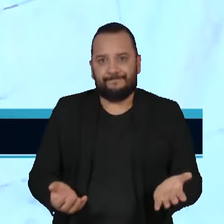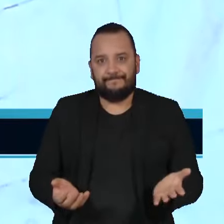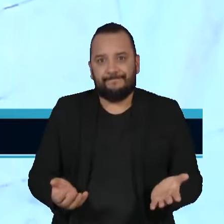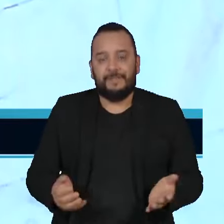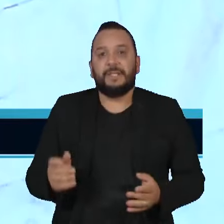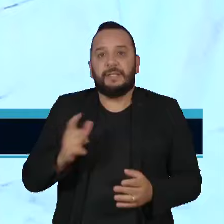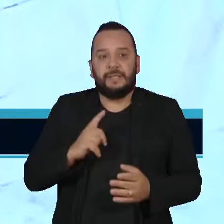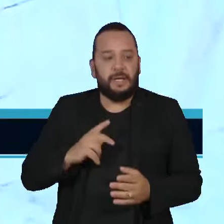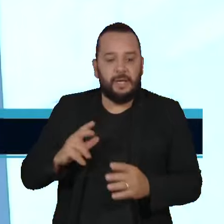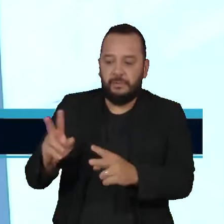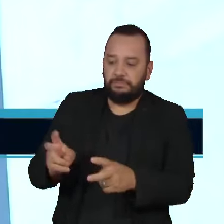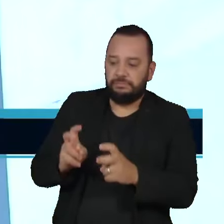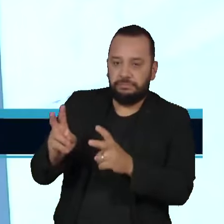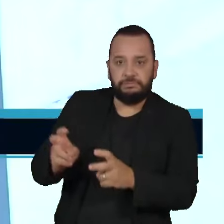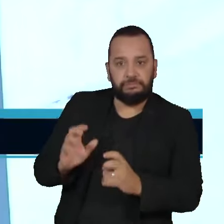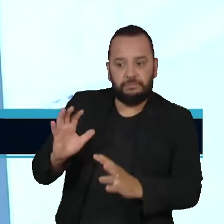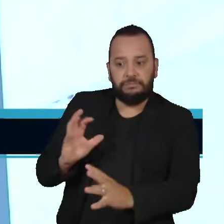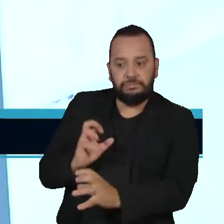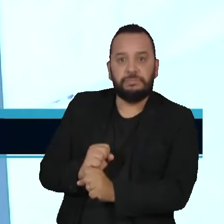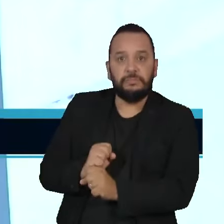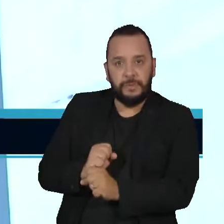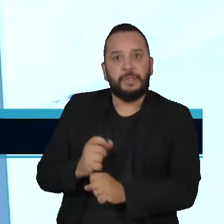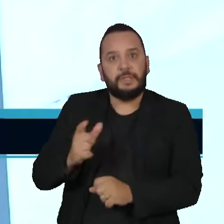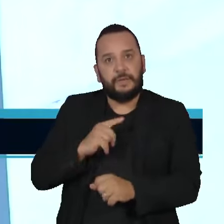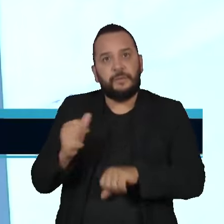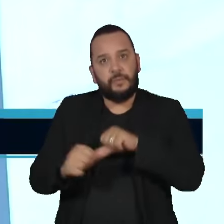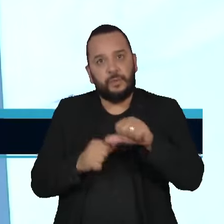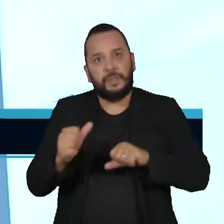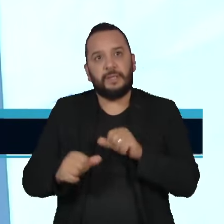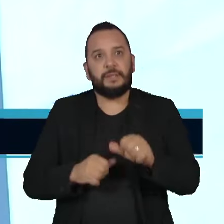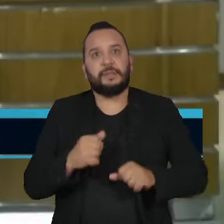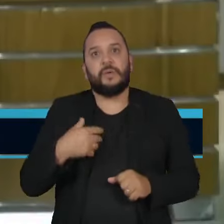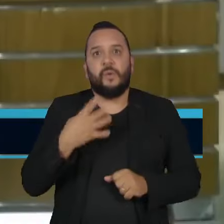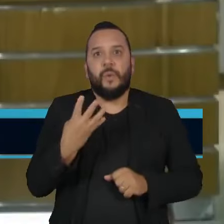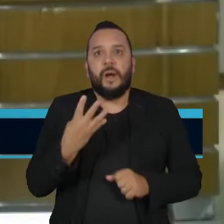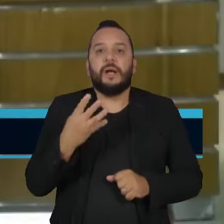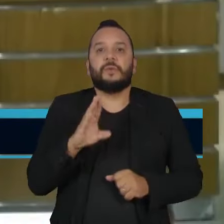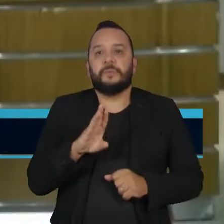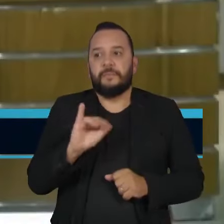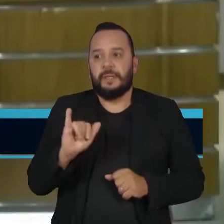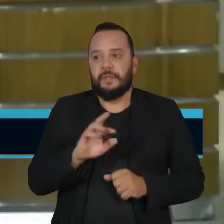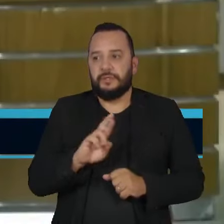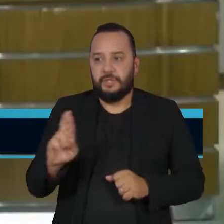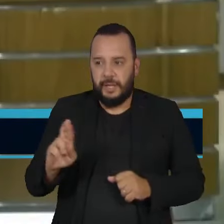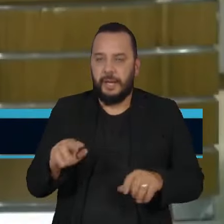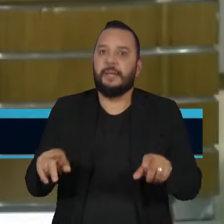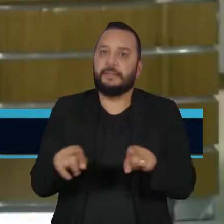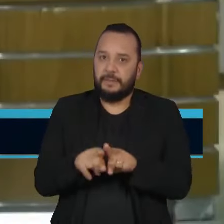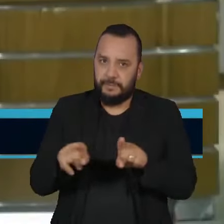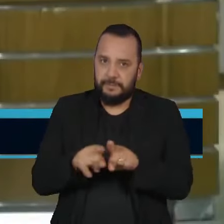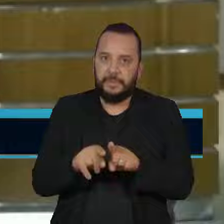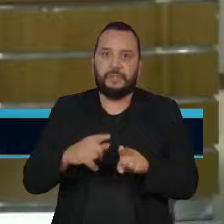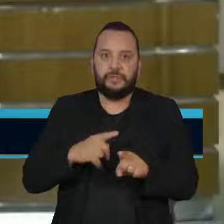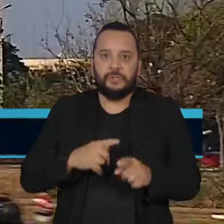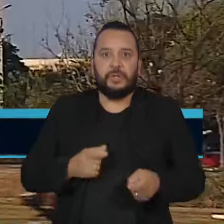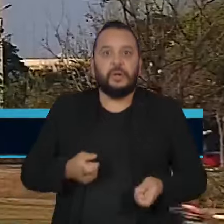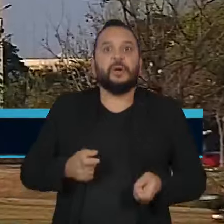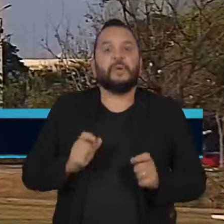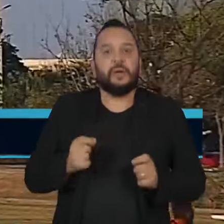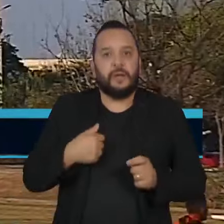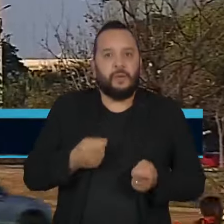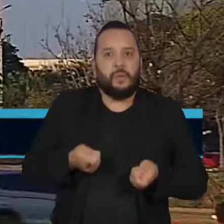das receitas esperadas, houve reversão de cerca de 4 bilhões de reais que estavam contingenciados.